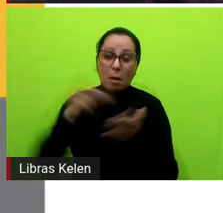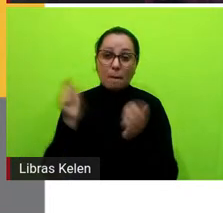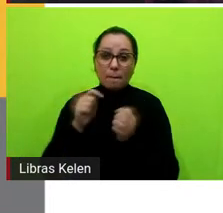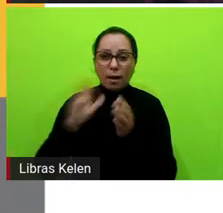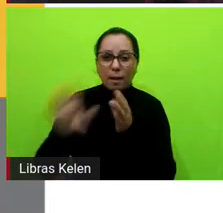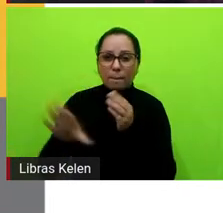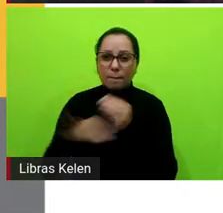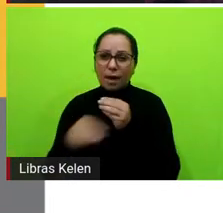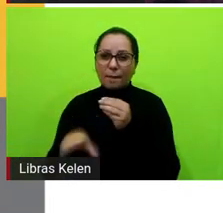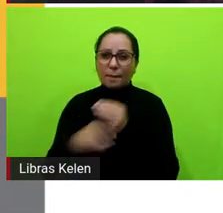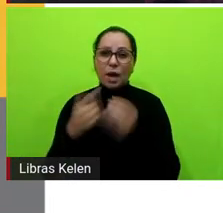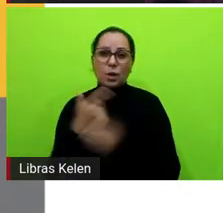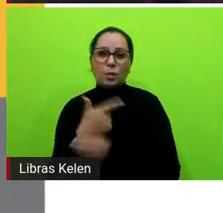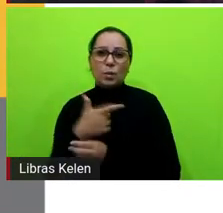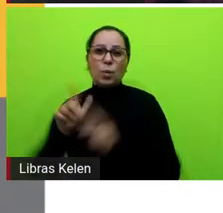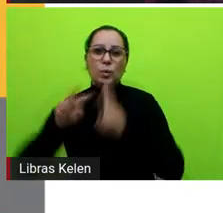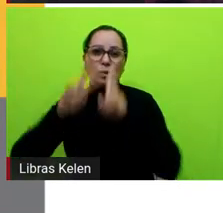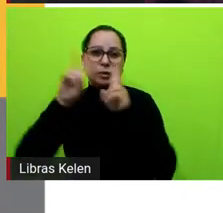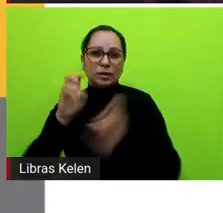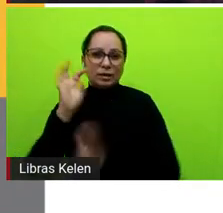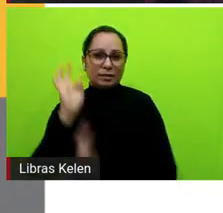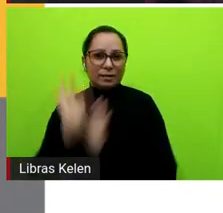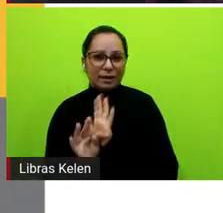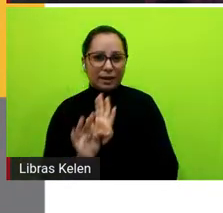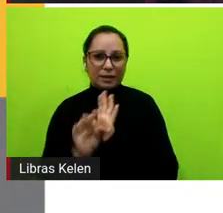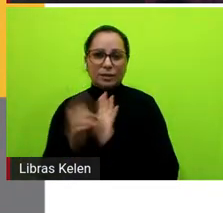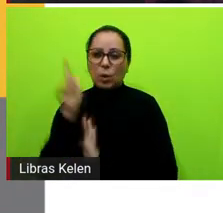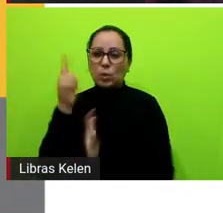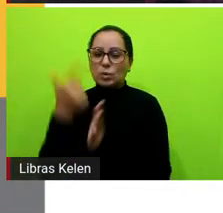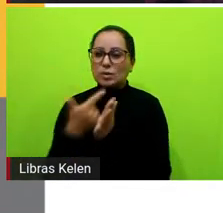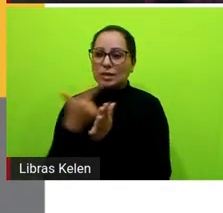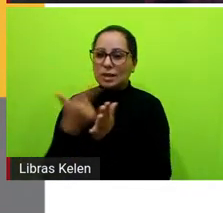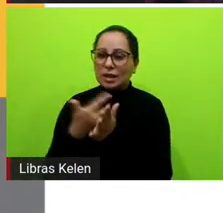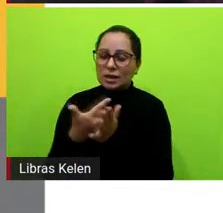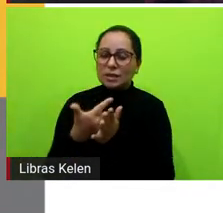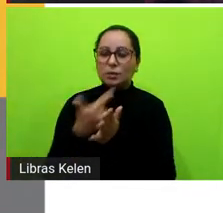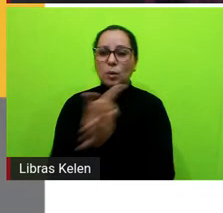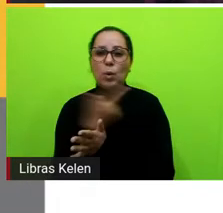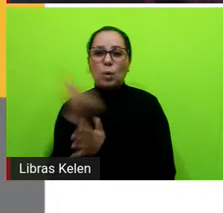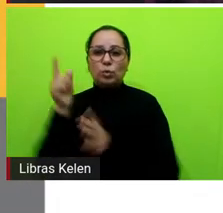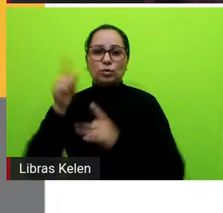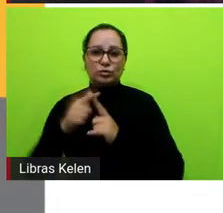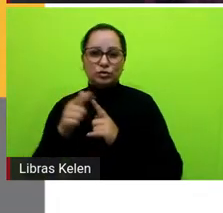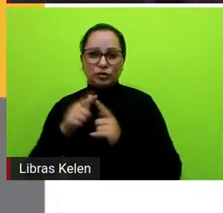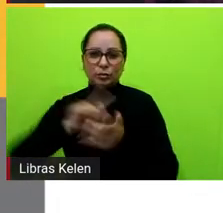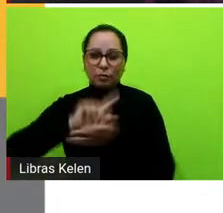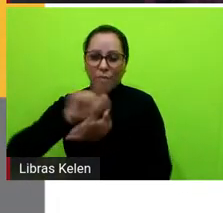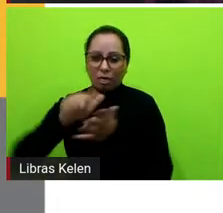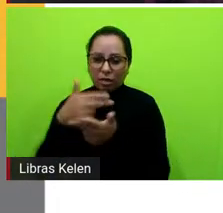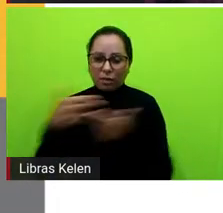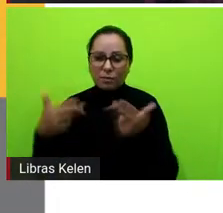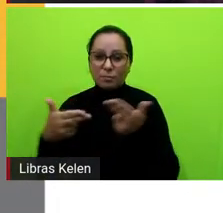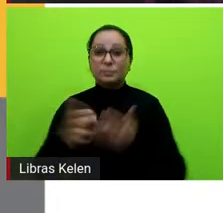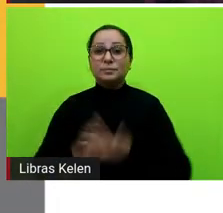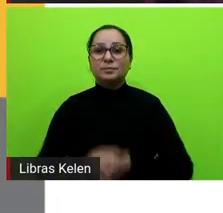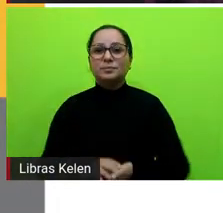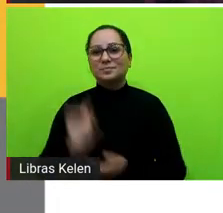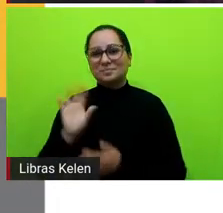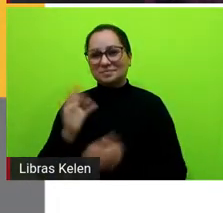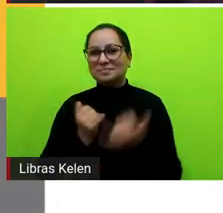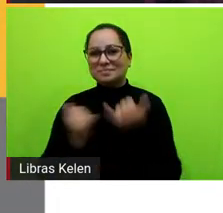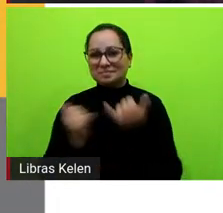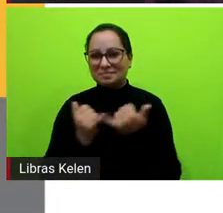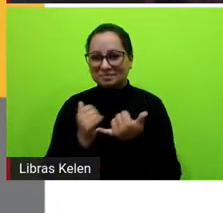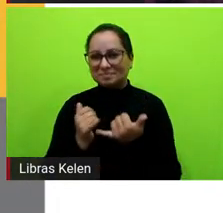outros textos outras narrativas outros repertórios né é só um exemplo claro que não